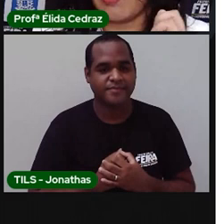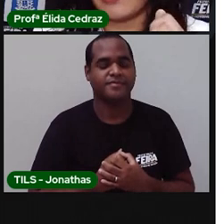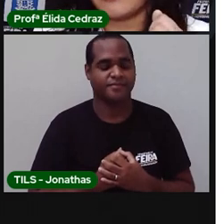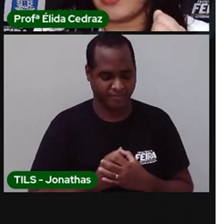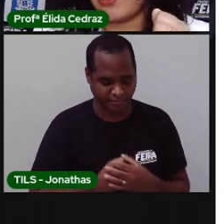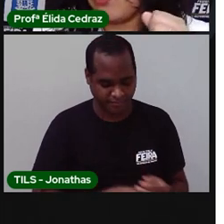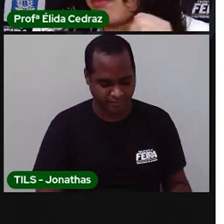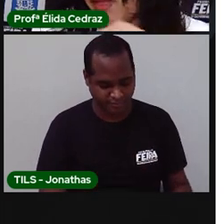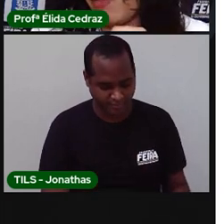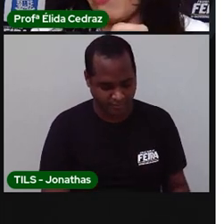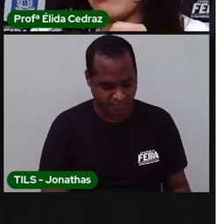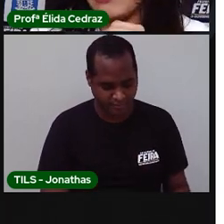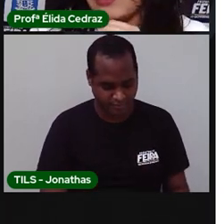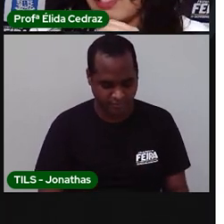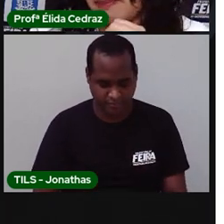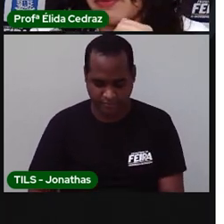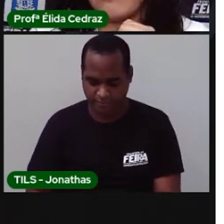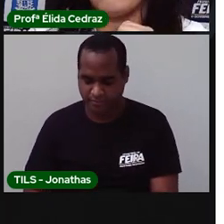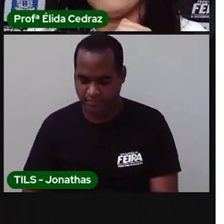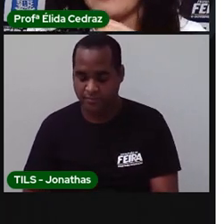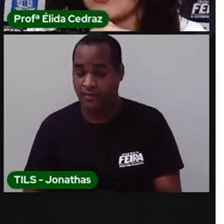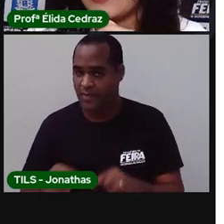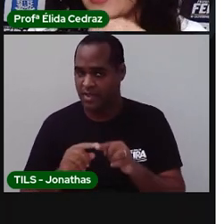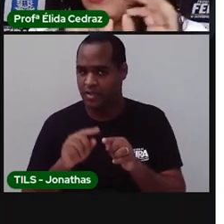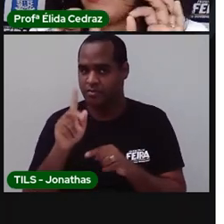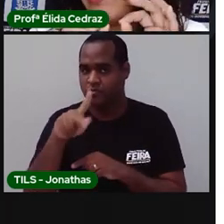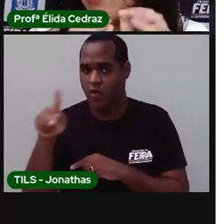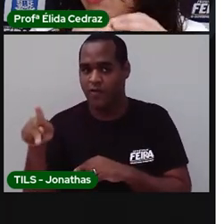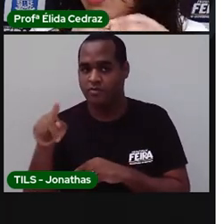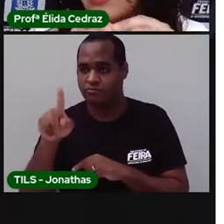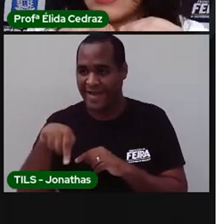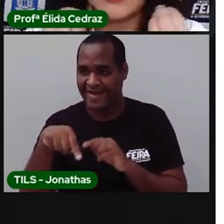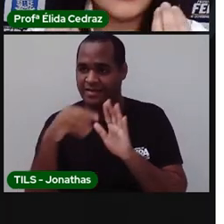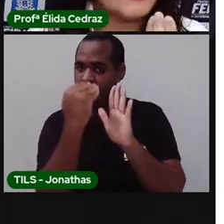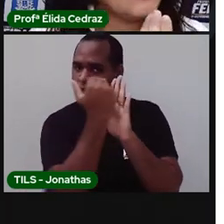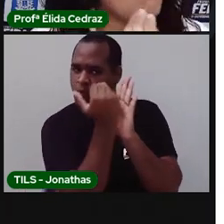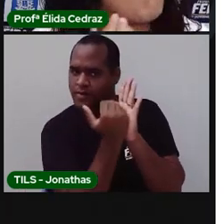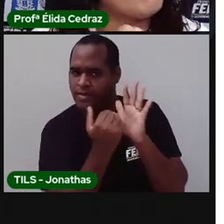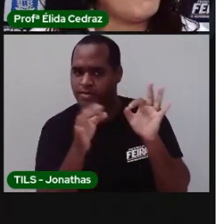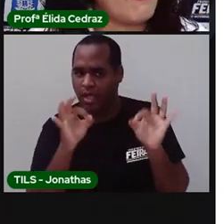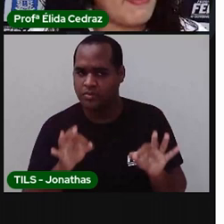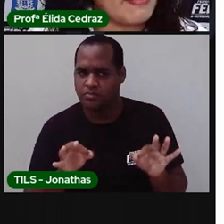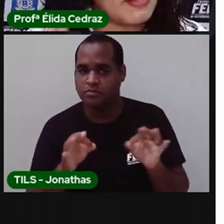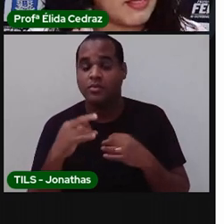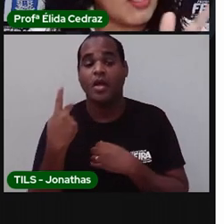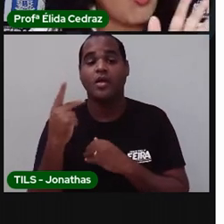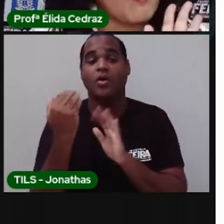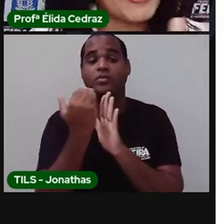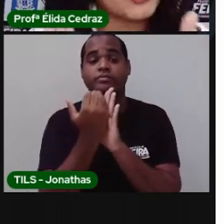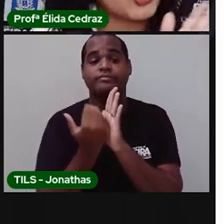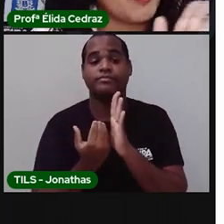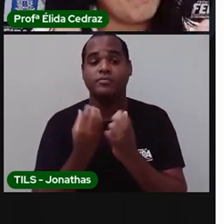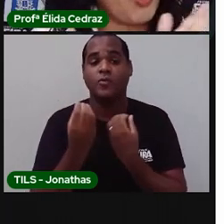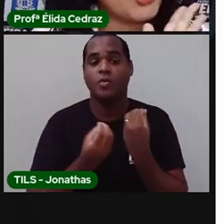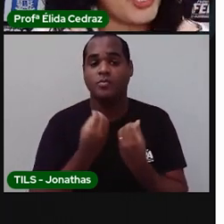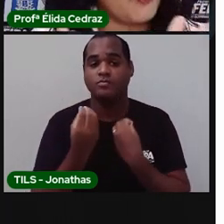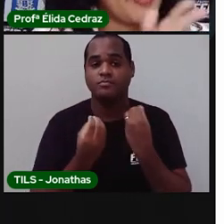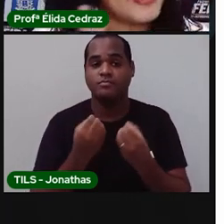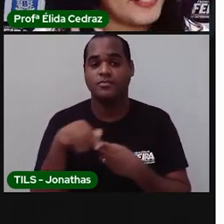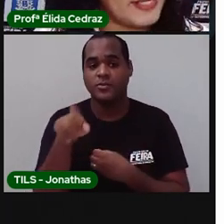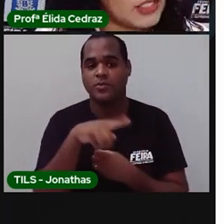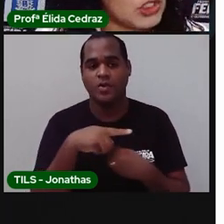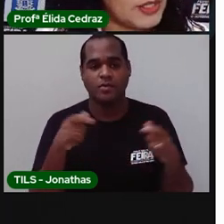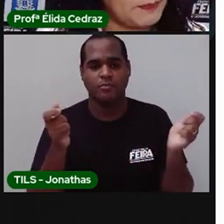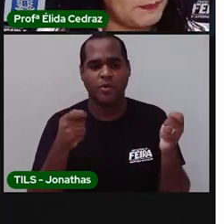Isso, elas seguem uma ordem, né, Pró? Isso, elas seguem uma ordem. E que ordem é essa? Como é que a gente pode